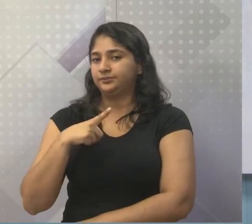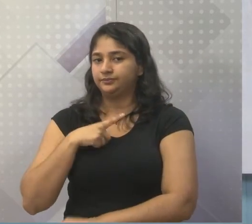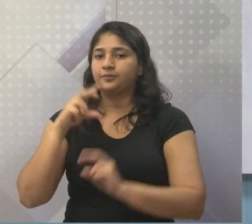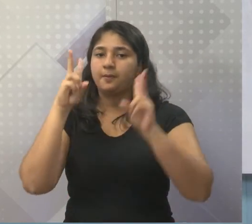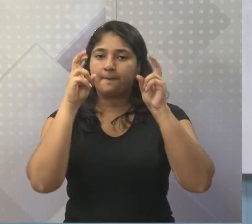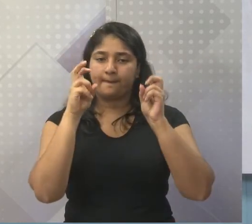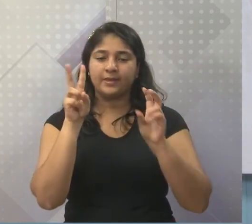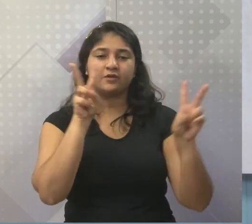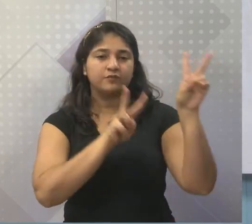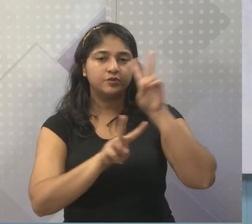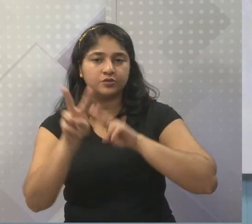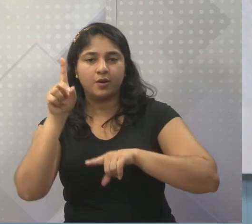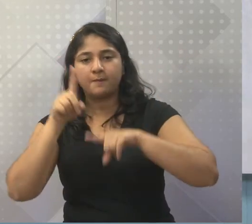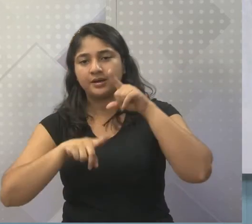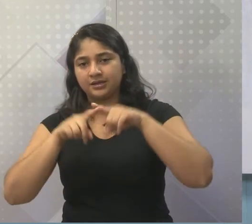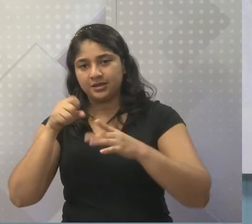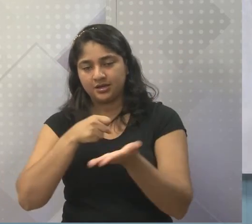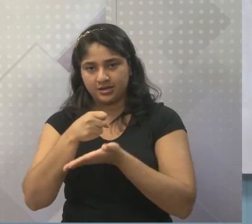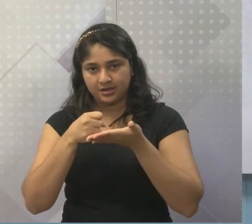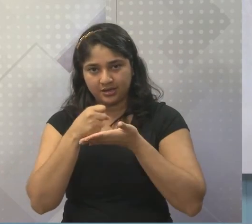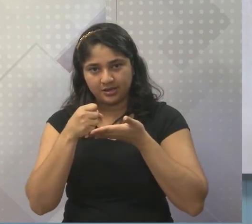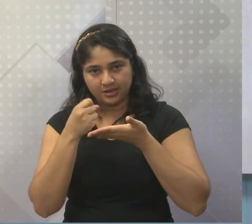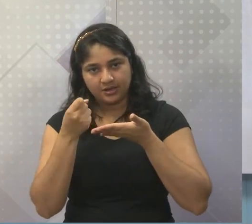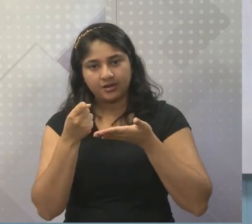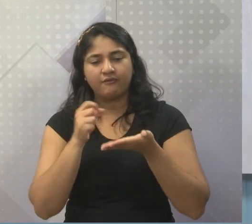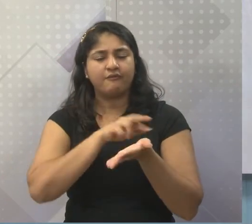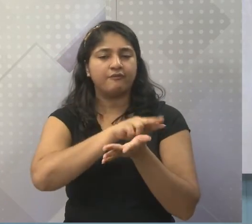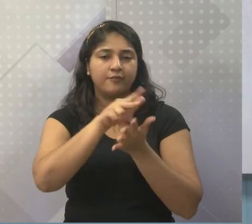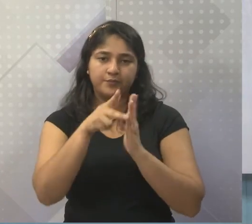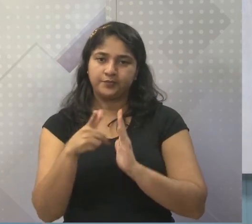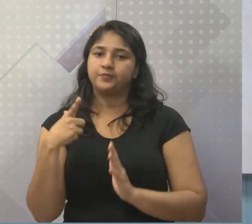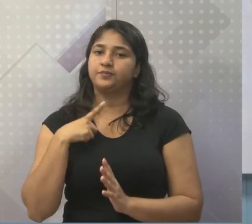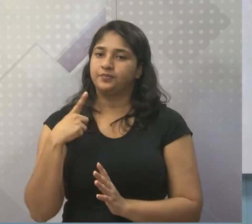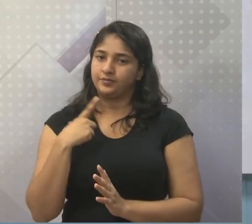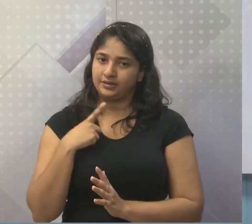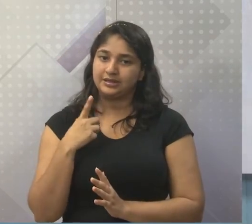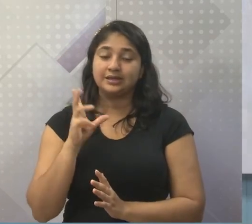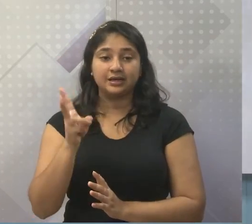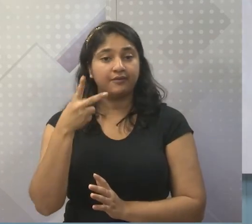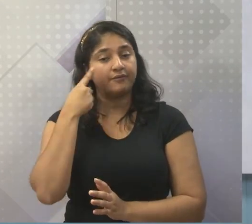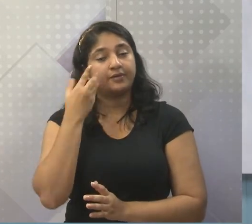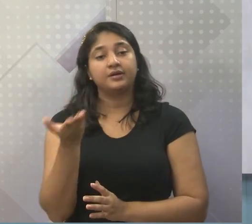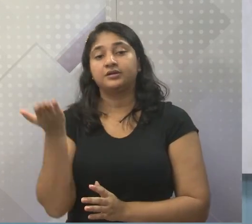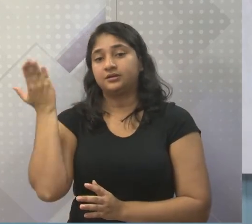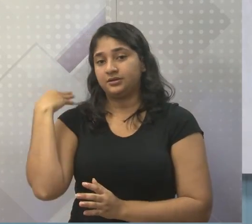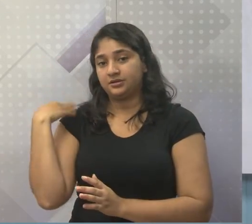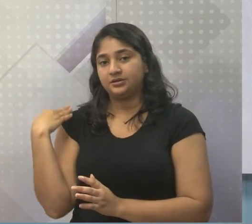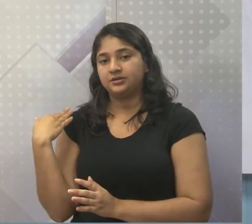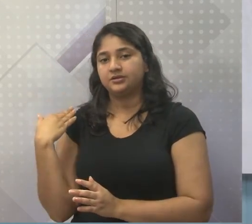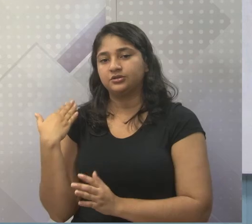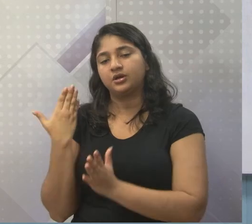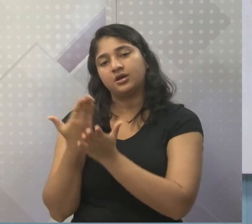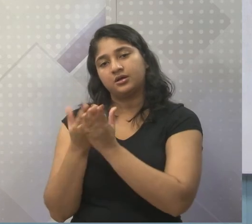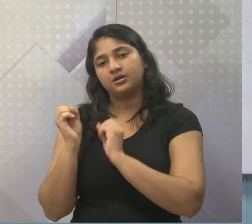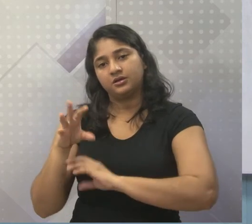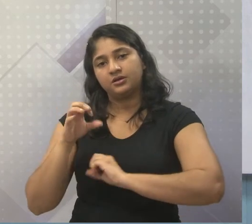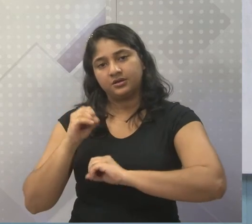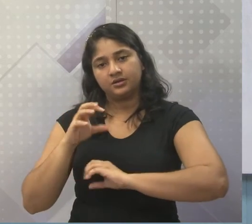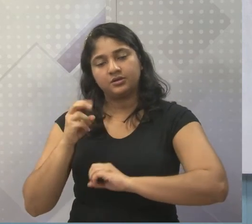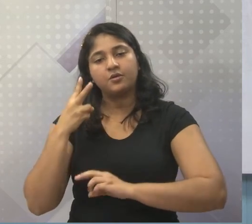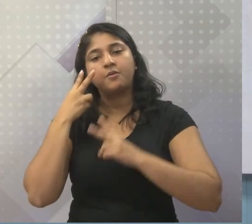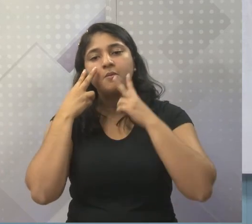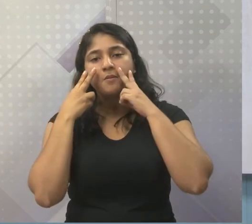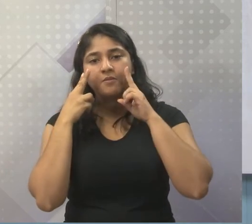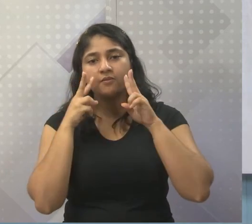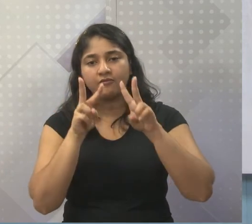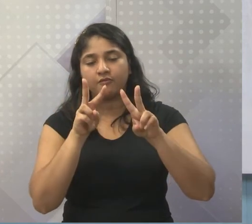recursos visuais. Então quem quiser assistir, né? Ponto, linha, formas e cores, que traz pra gente essa questão do